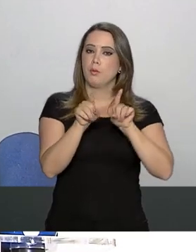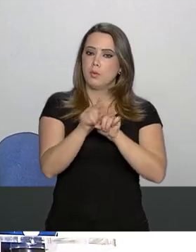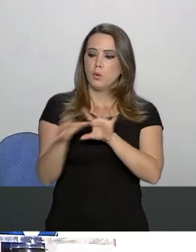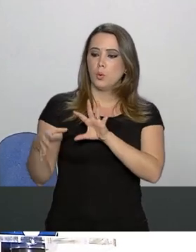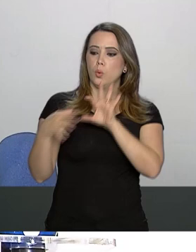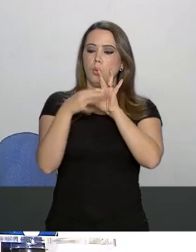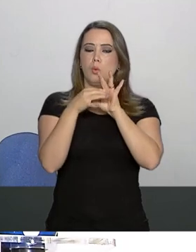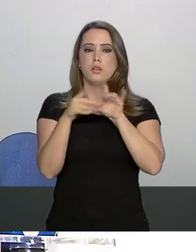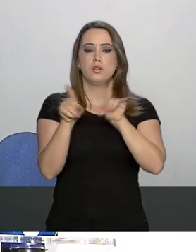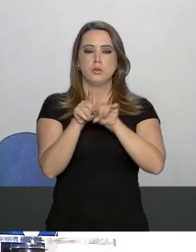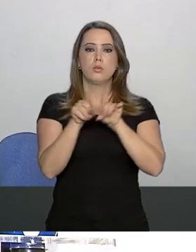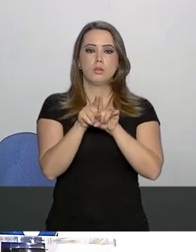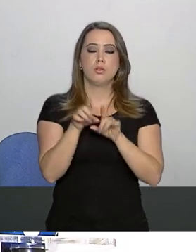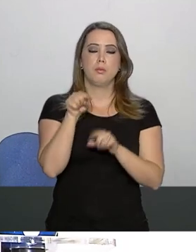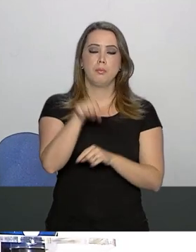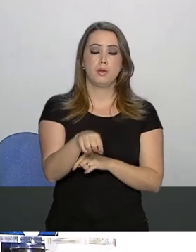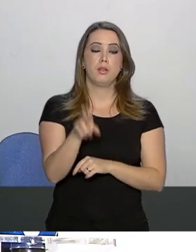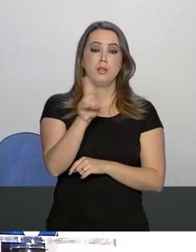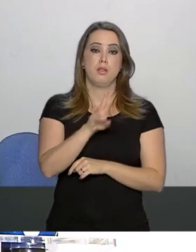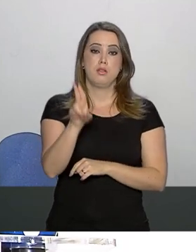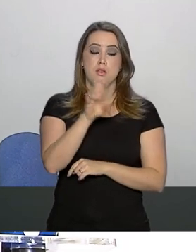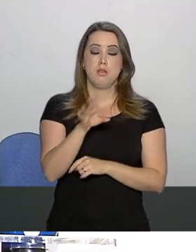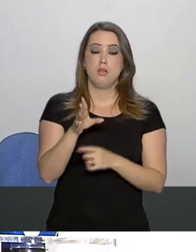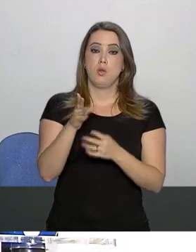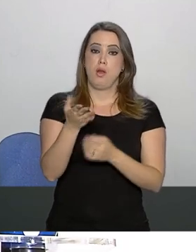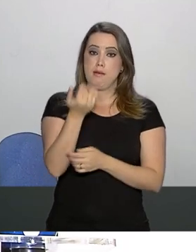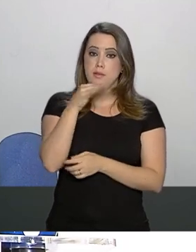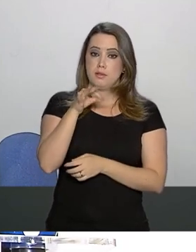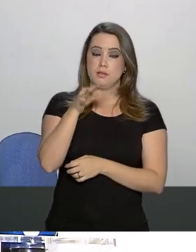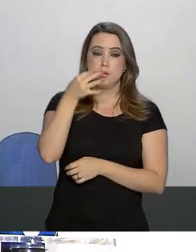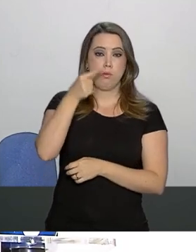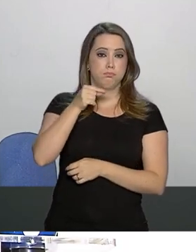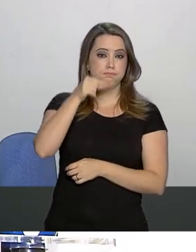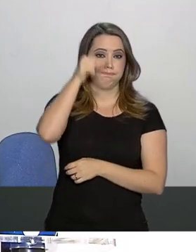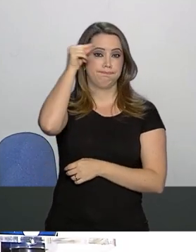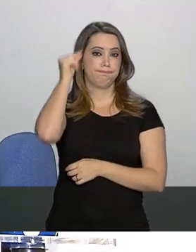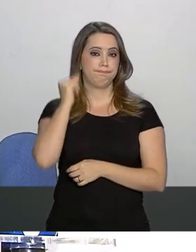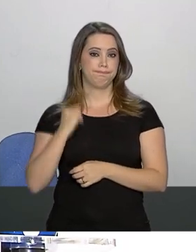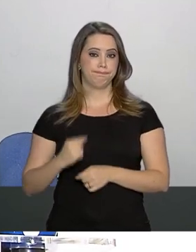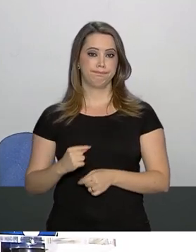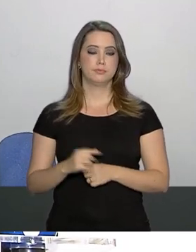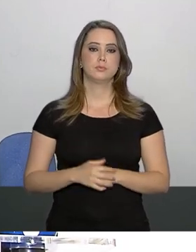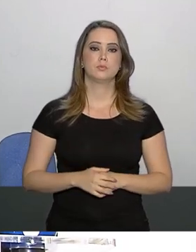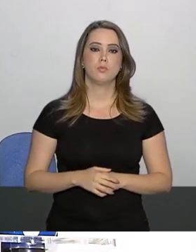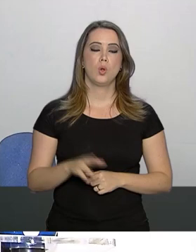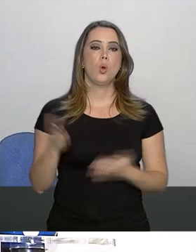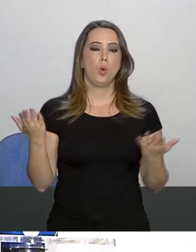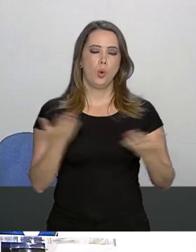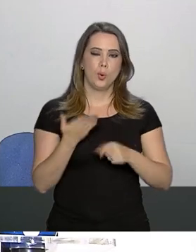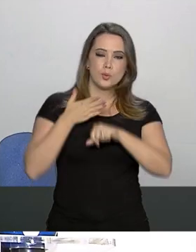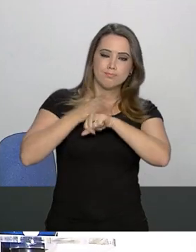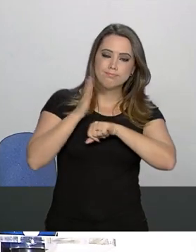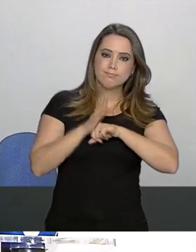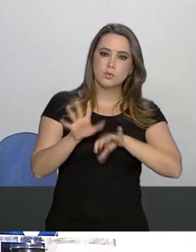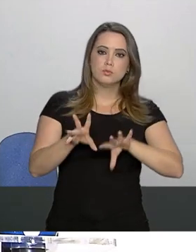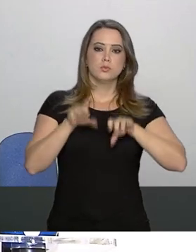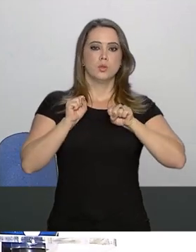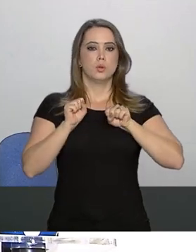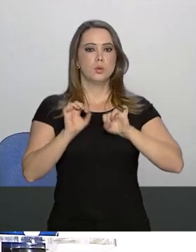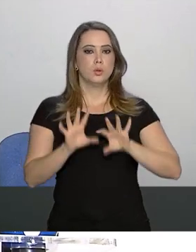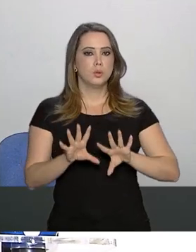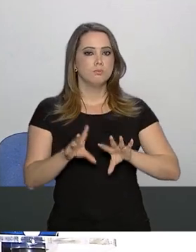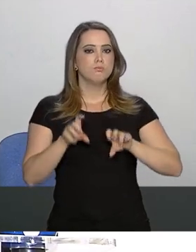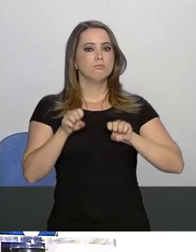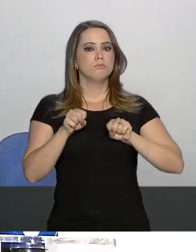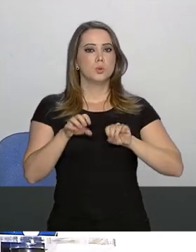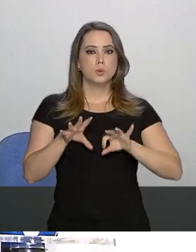à nutrição parenteral. Hoje, realizou exercícios respiratórios de